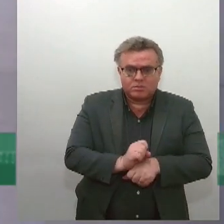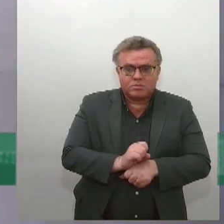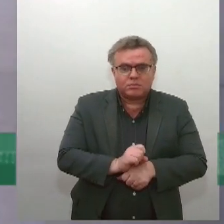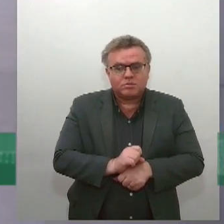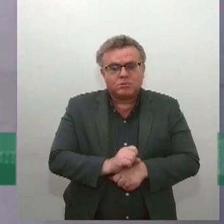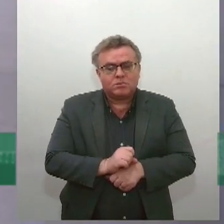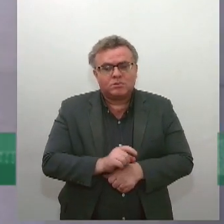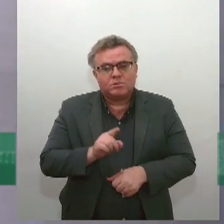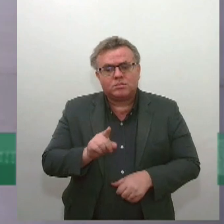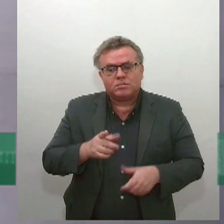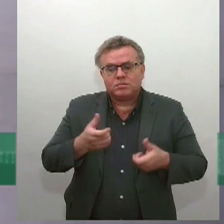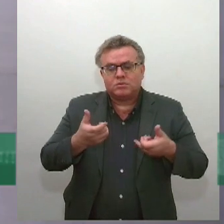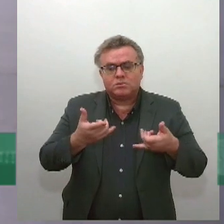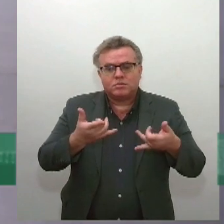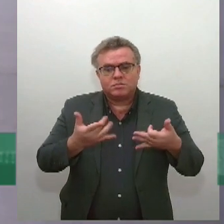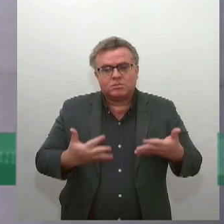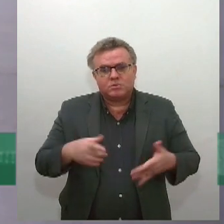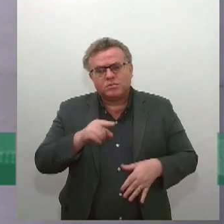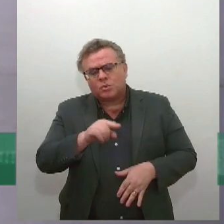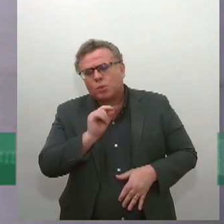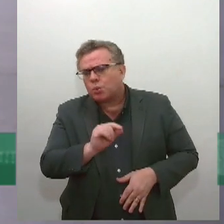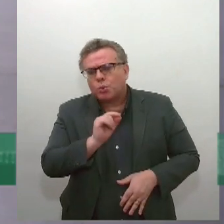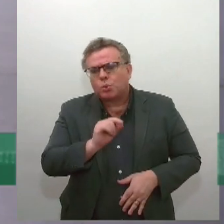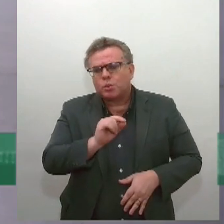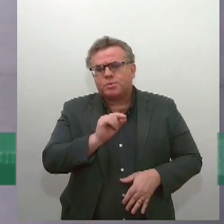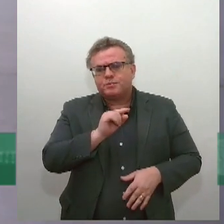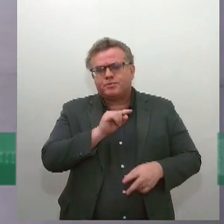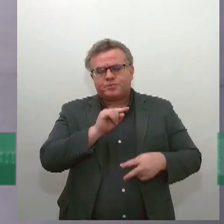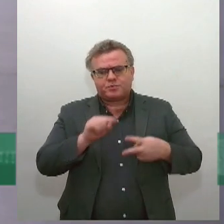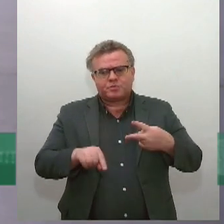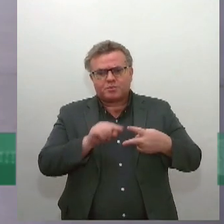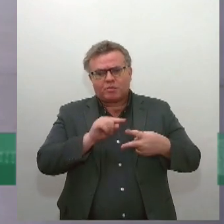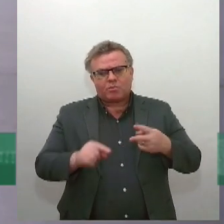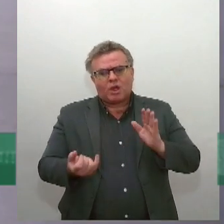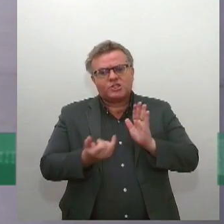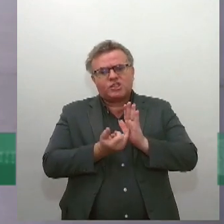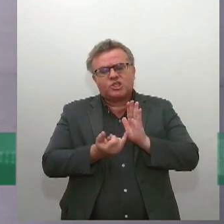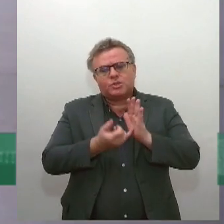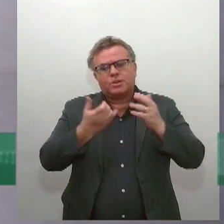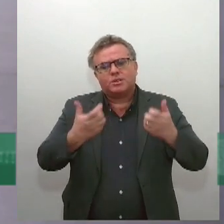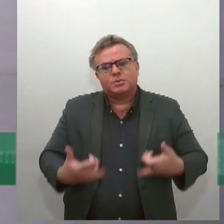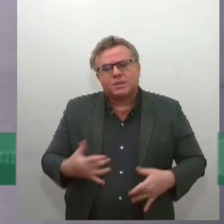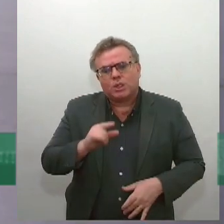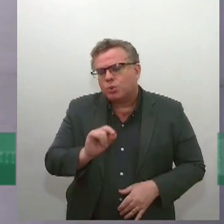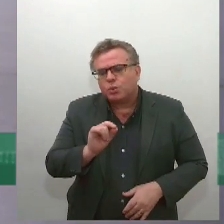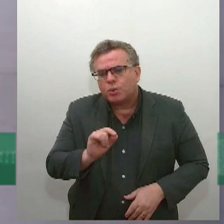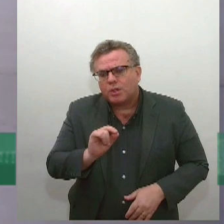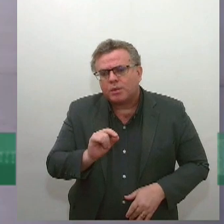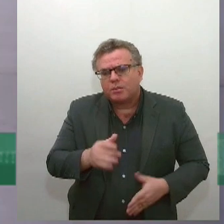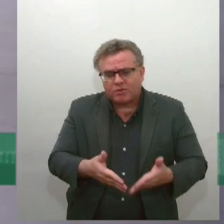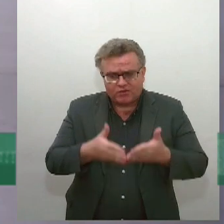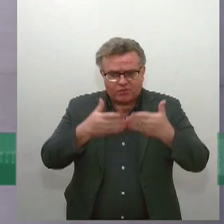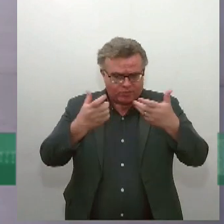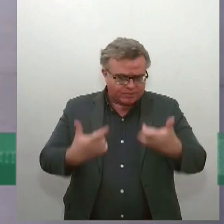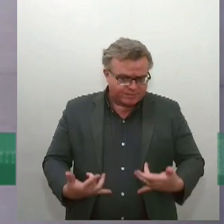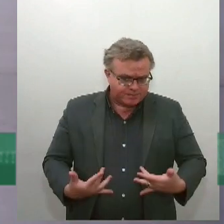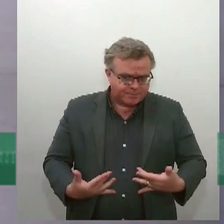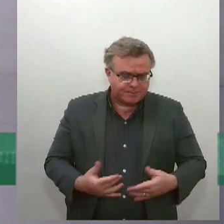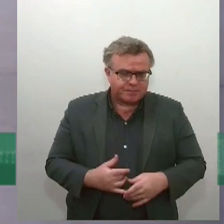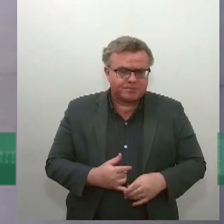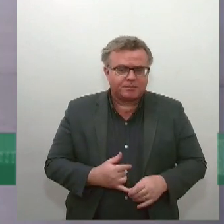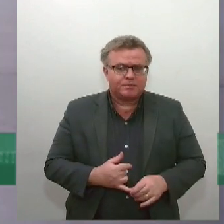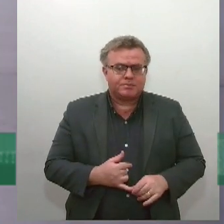o que na prática esses dois incisos estão dizendo para a gente, por favor, se dividam, Júlio e